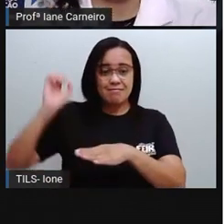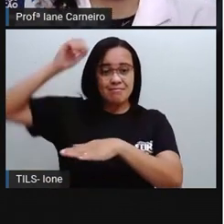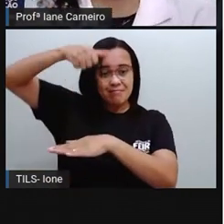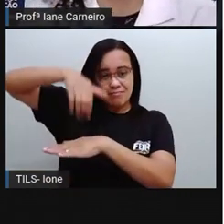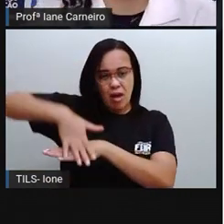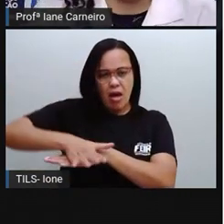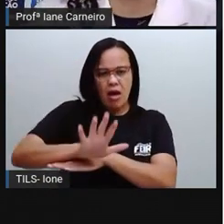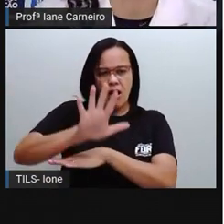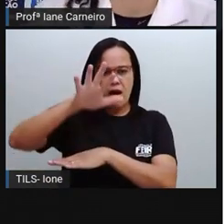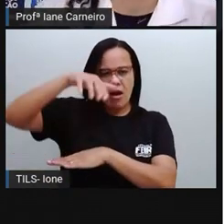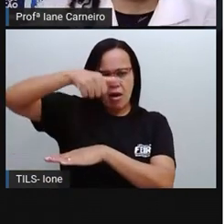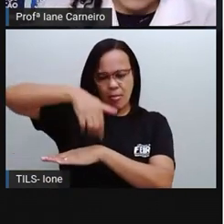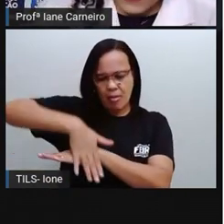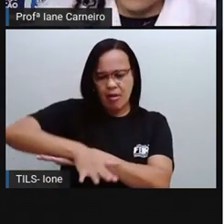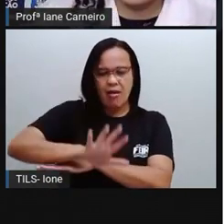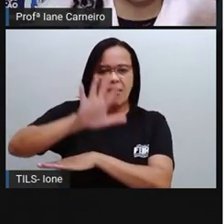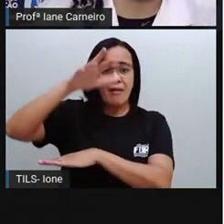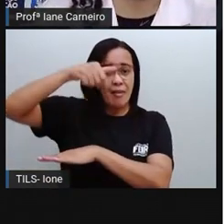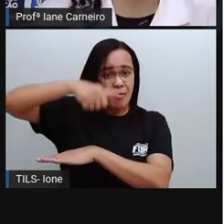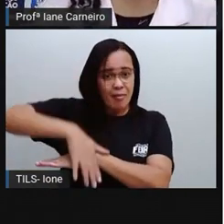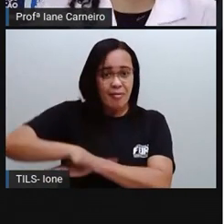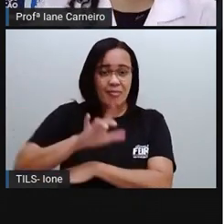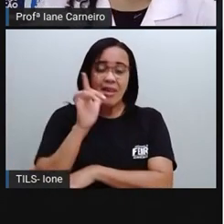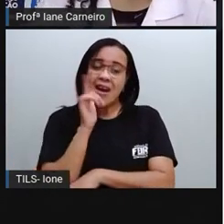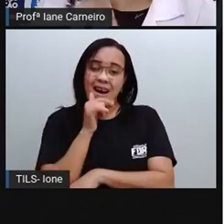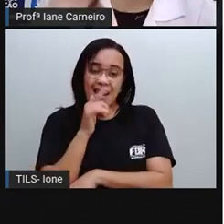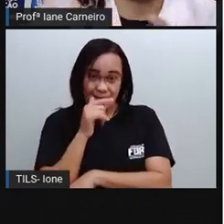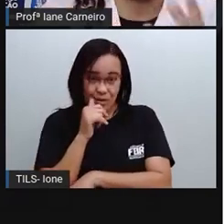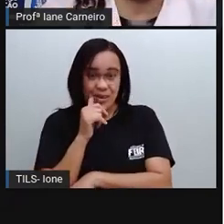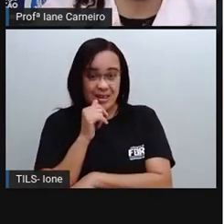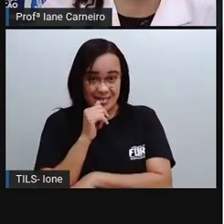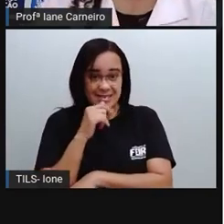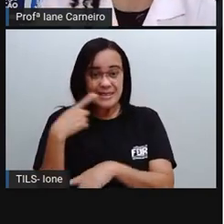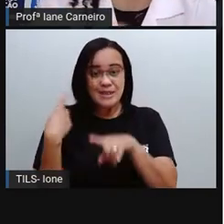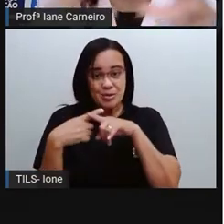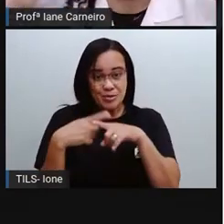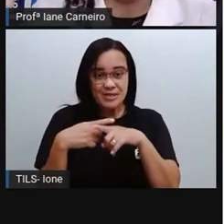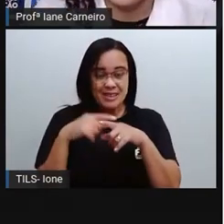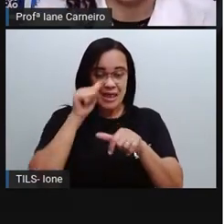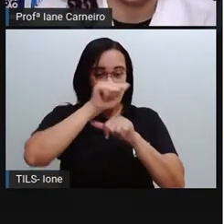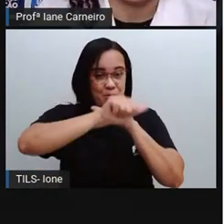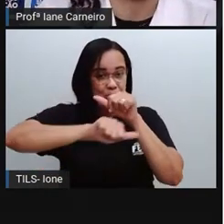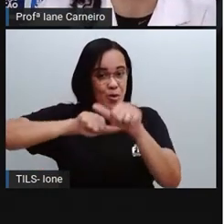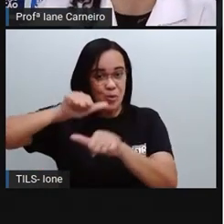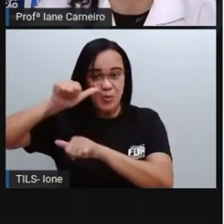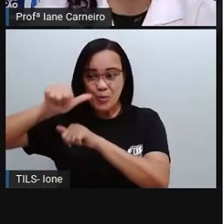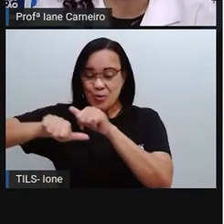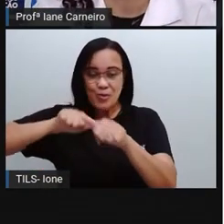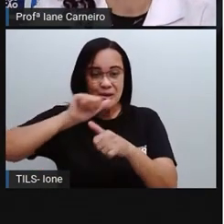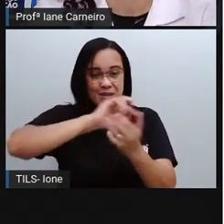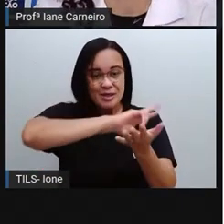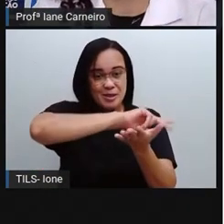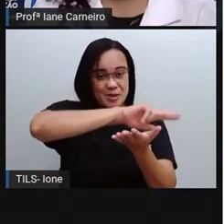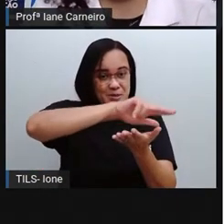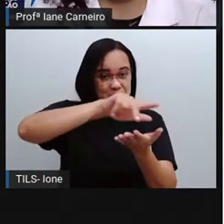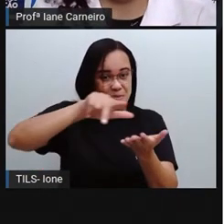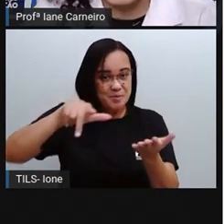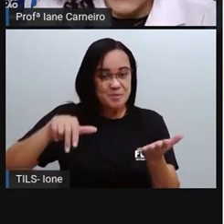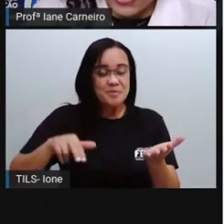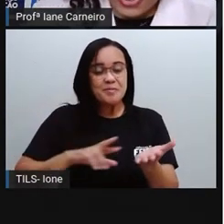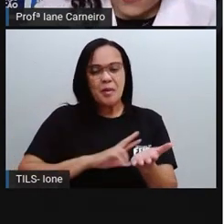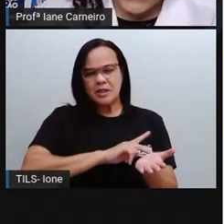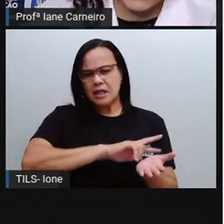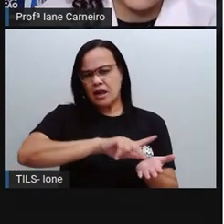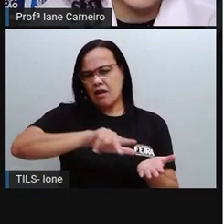do outro lado está tudo seco, né? É para a gente ver como é essa diversidade, né? Na vegetação, no clima da